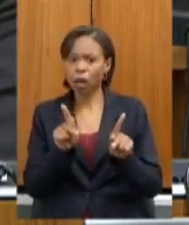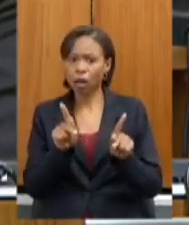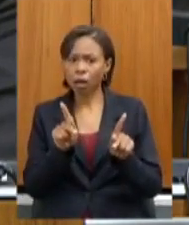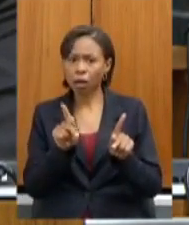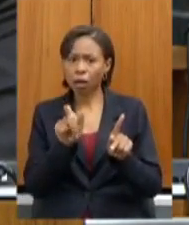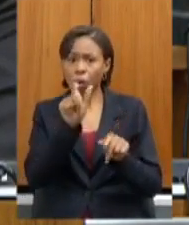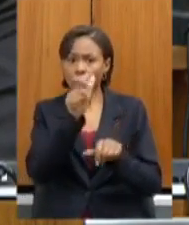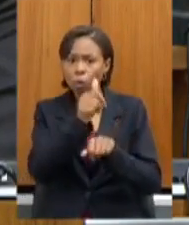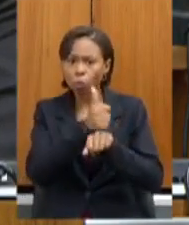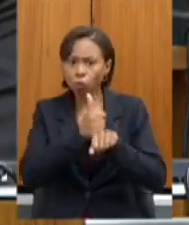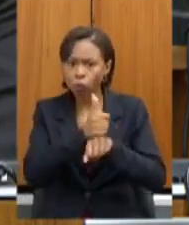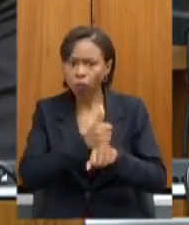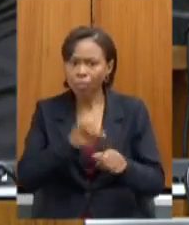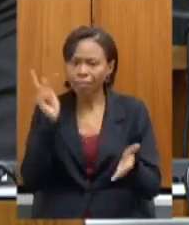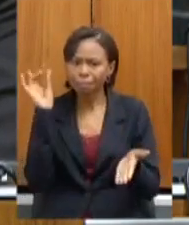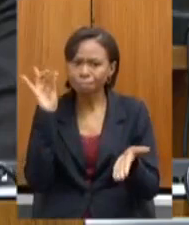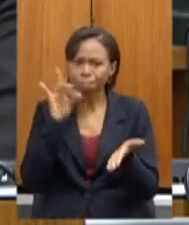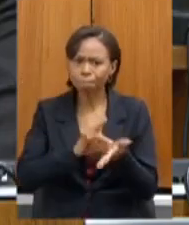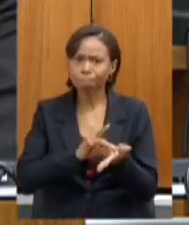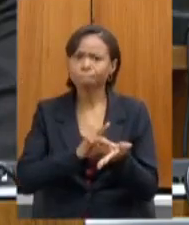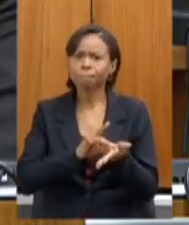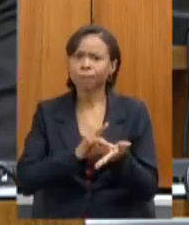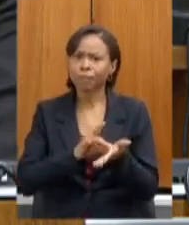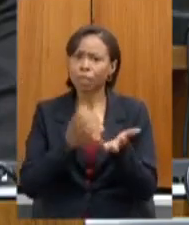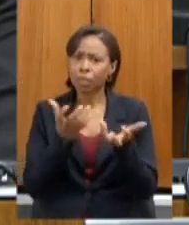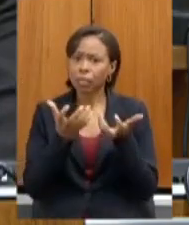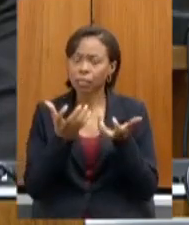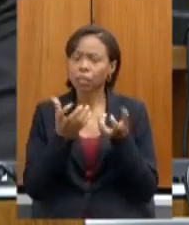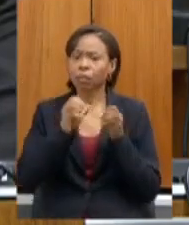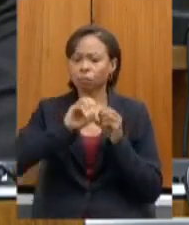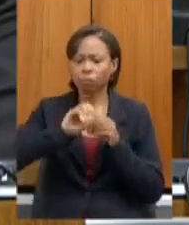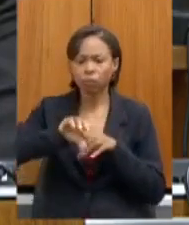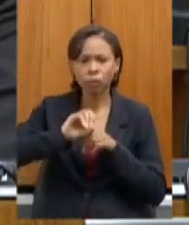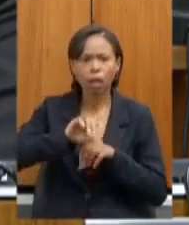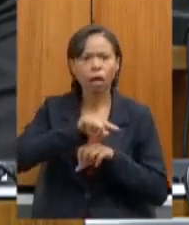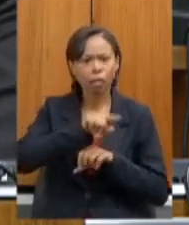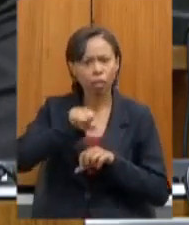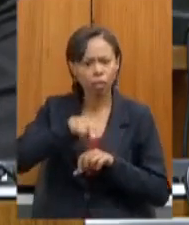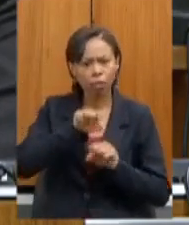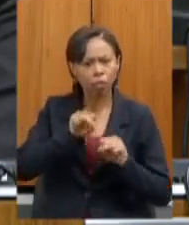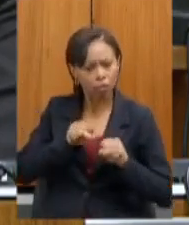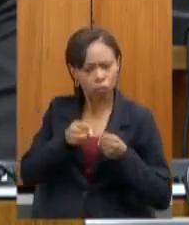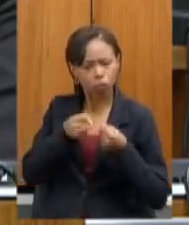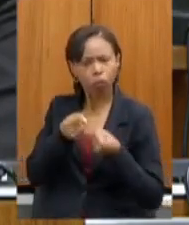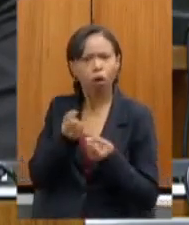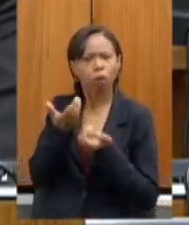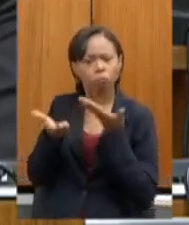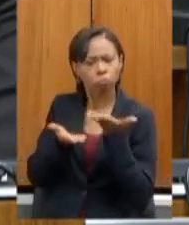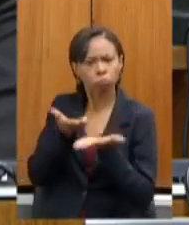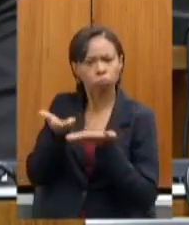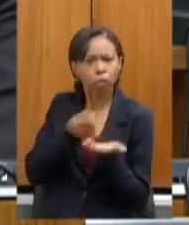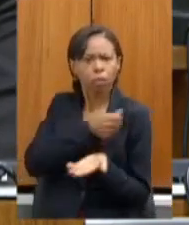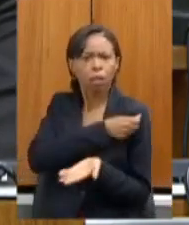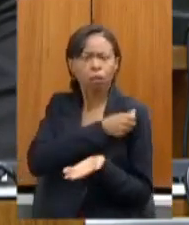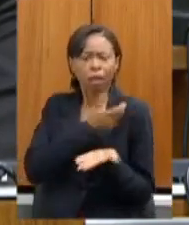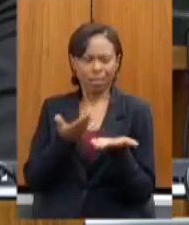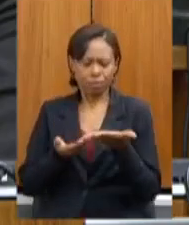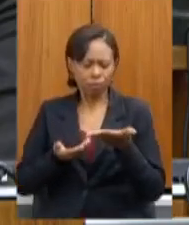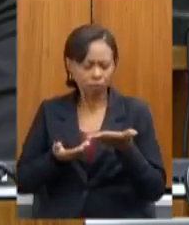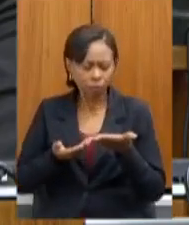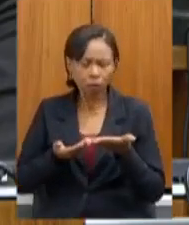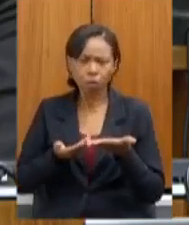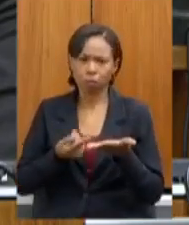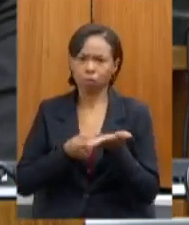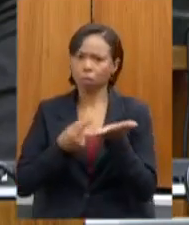aqueles que querem realmente ensinar que se esforçam em atender os alunos e de repente ver que entregar em branco está tudo ok